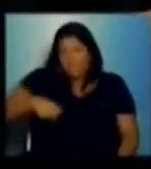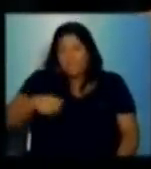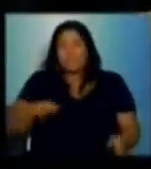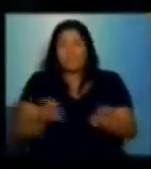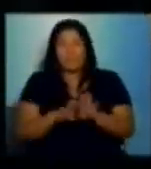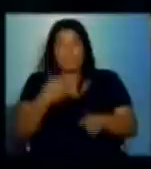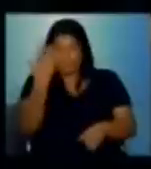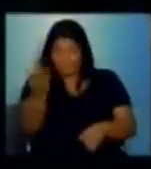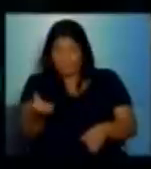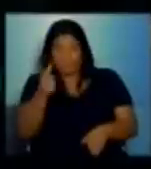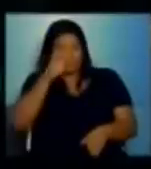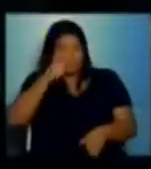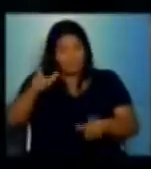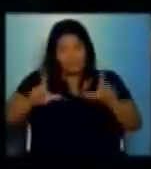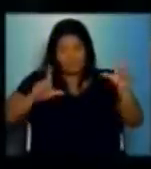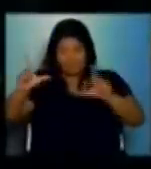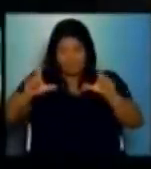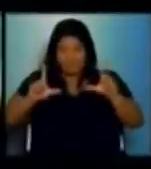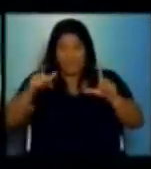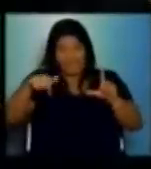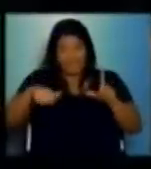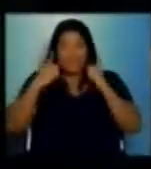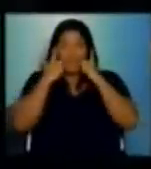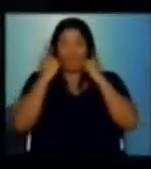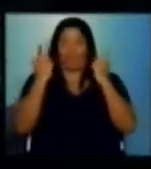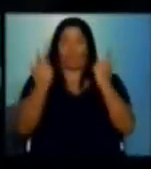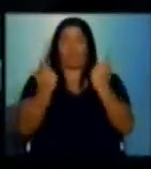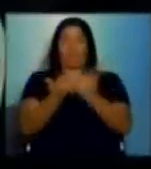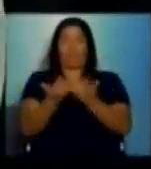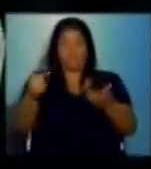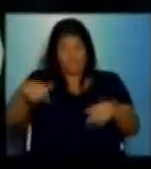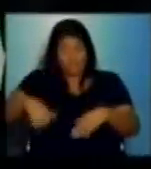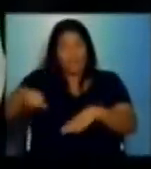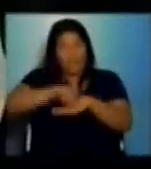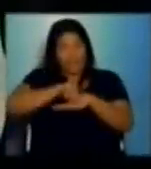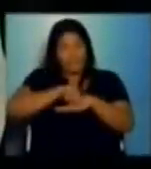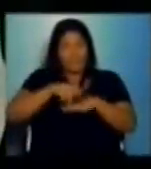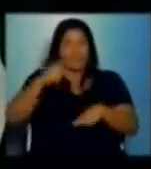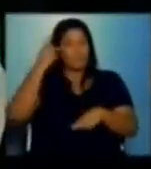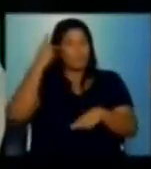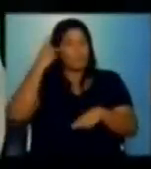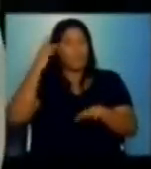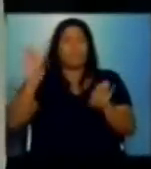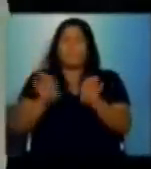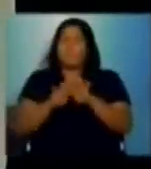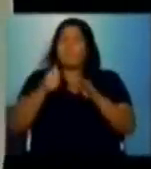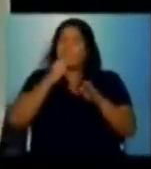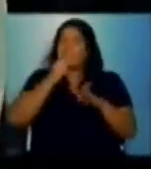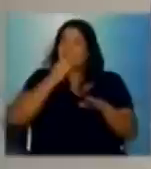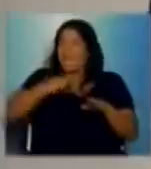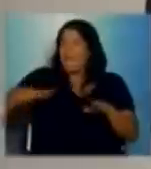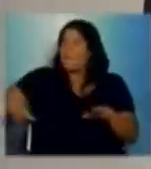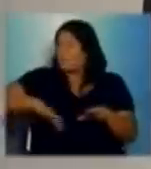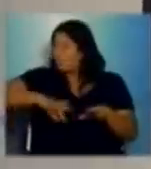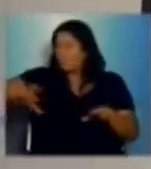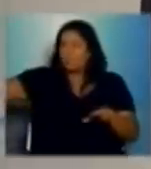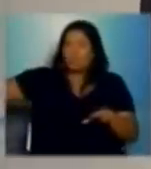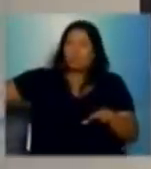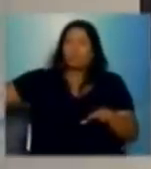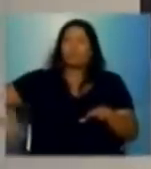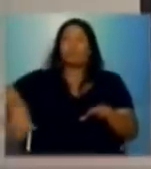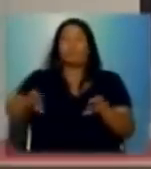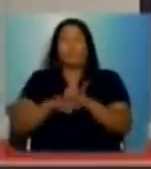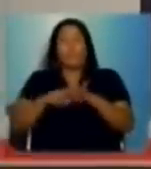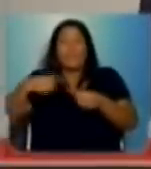da TV Assembleia que nos assiste aqui na capital, na Grande São Paulo, na Baixada Santista, em todo o interior paulista,